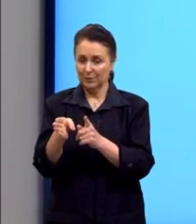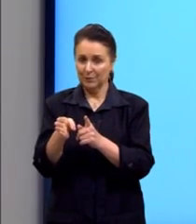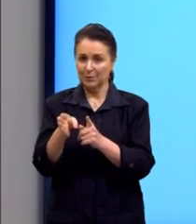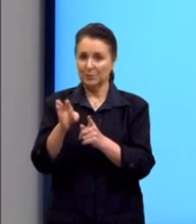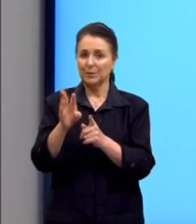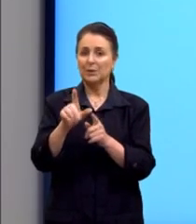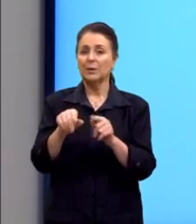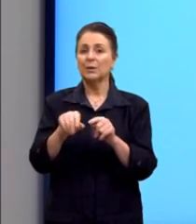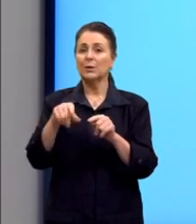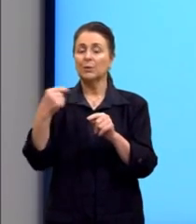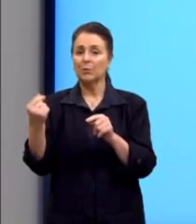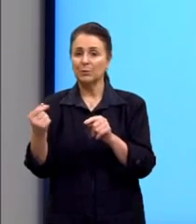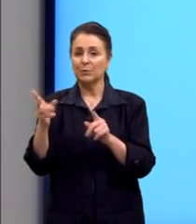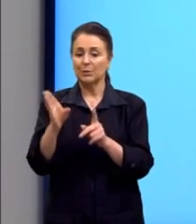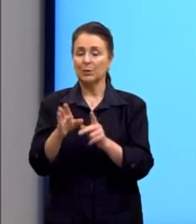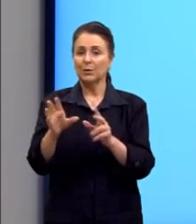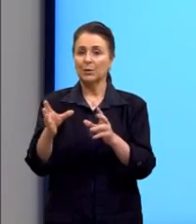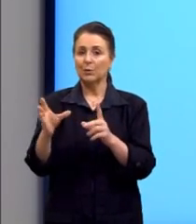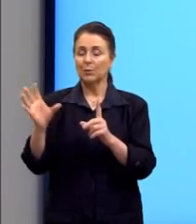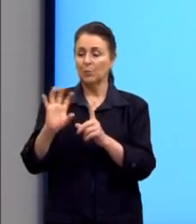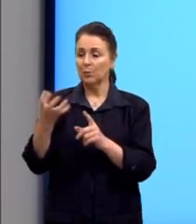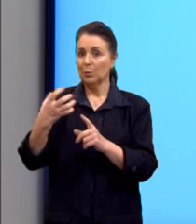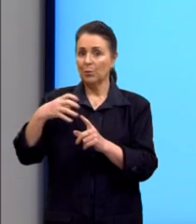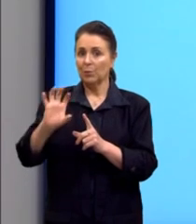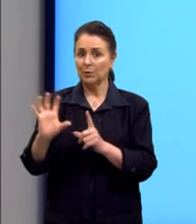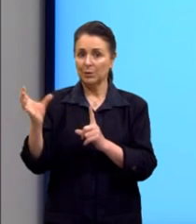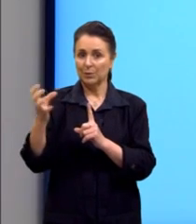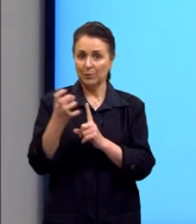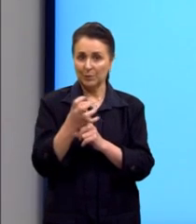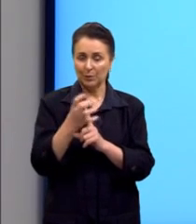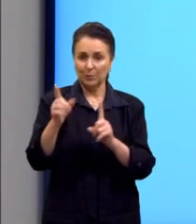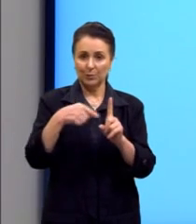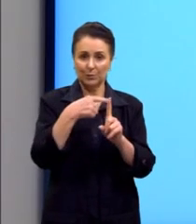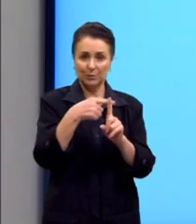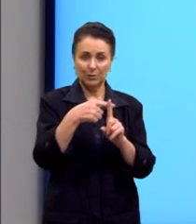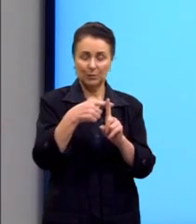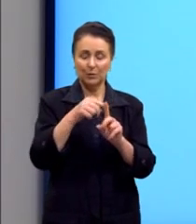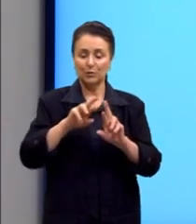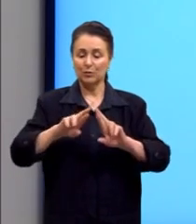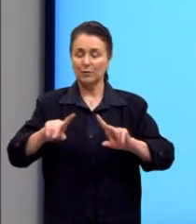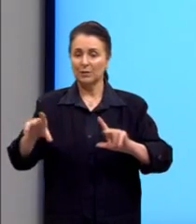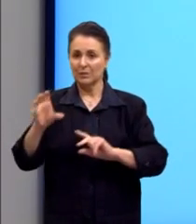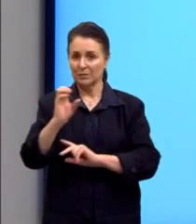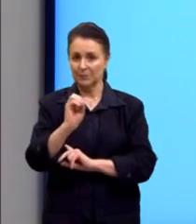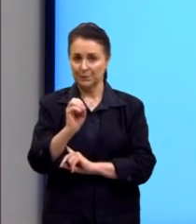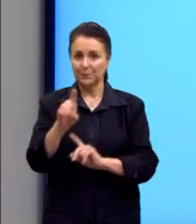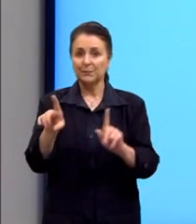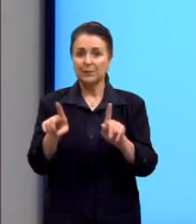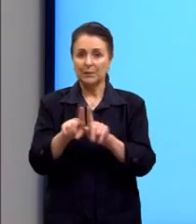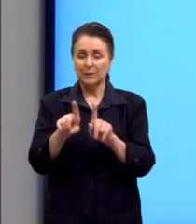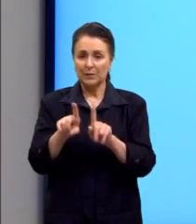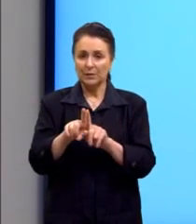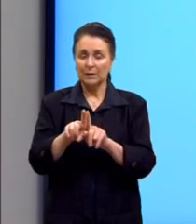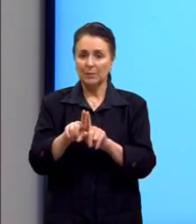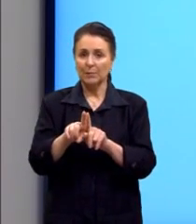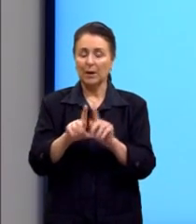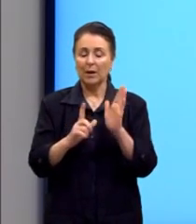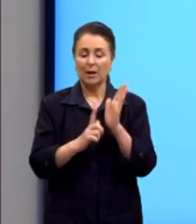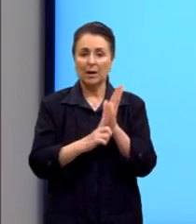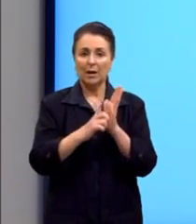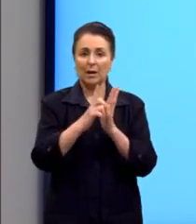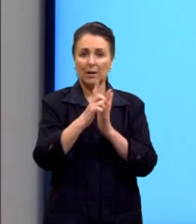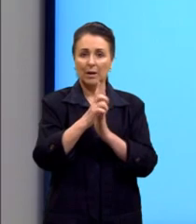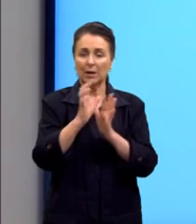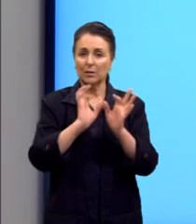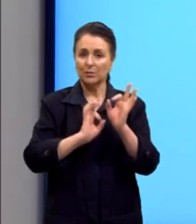conjunto dos números reais positivos e diferentes de zero. Além disso, a sua lei de formação